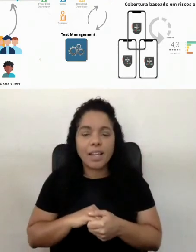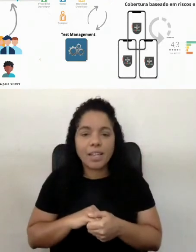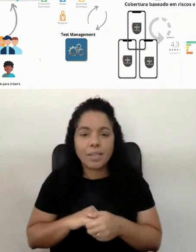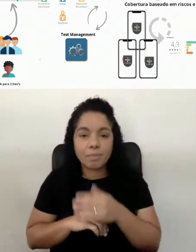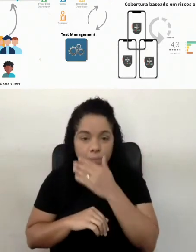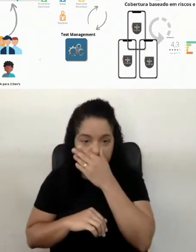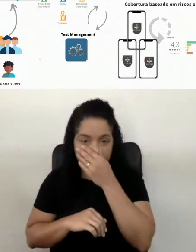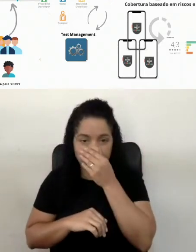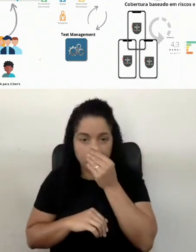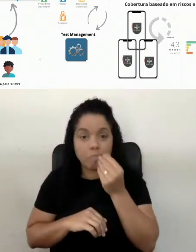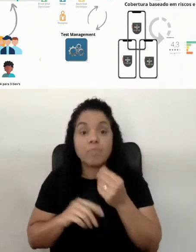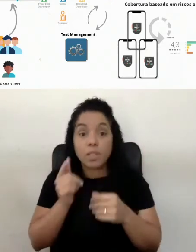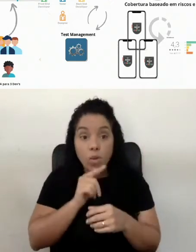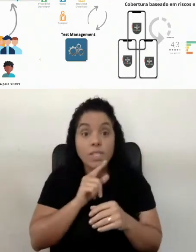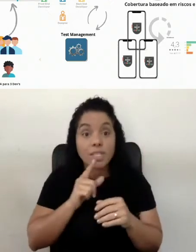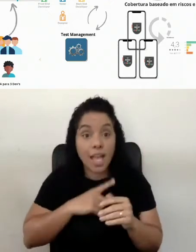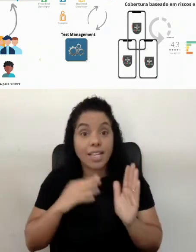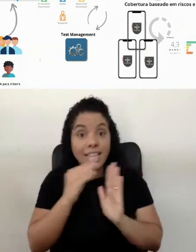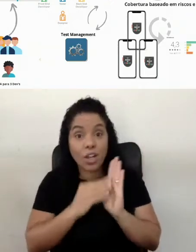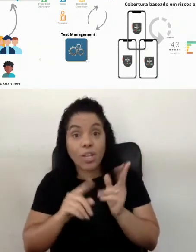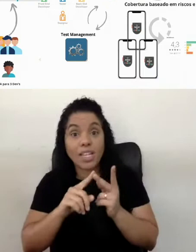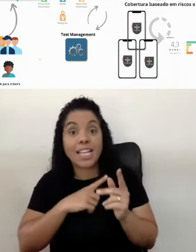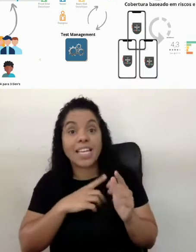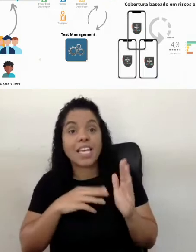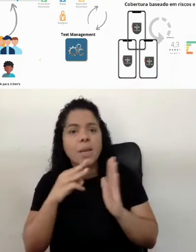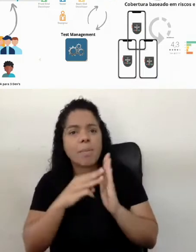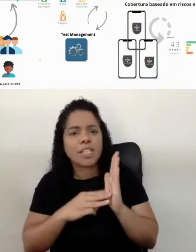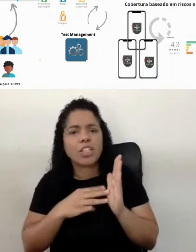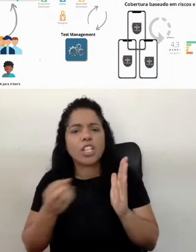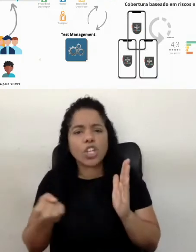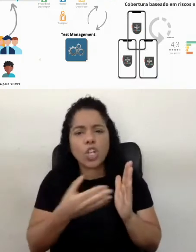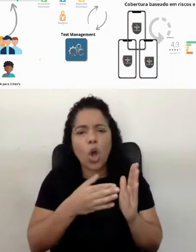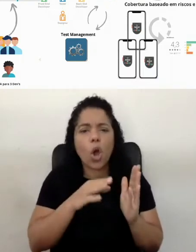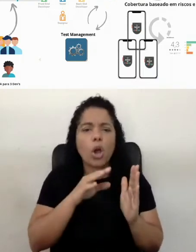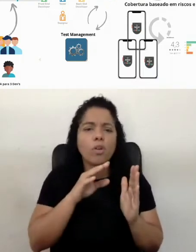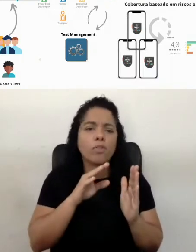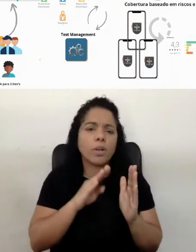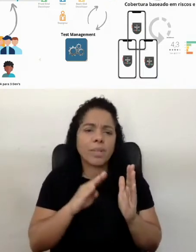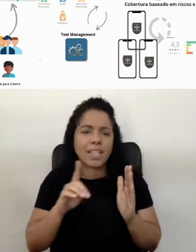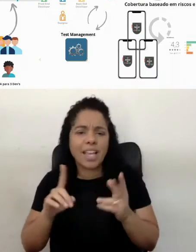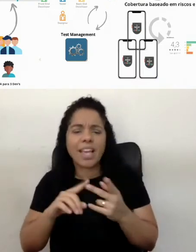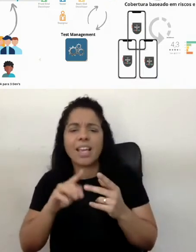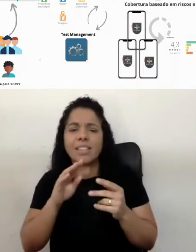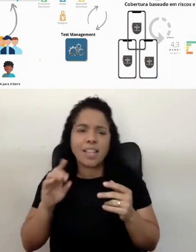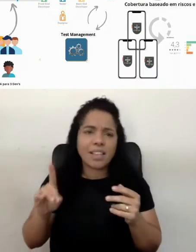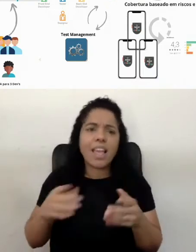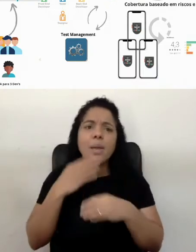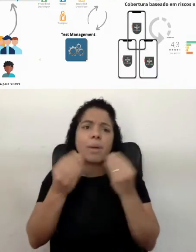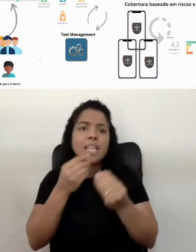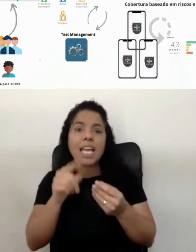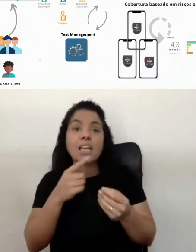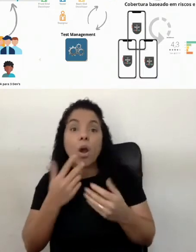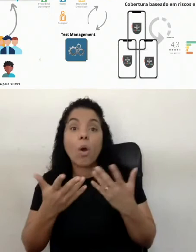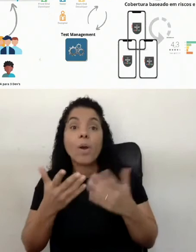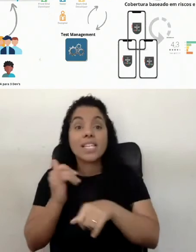E aí a gente consegue até colocar ali uma metodologia nova, um BDD, que seja, mas, beleza. E aí, qual que é a